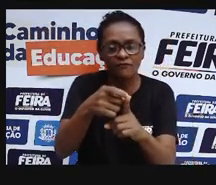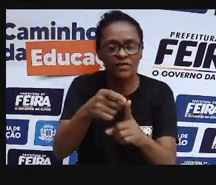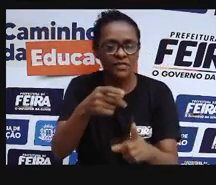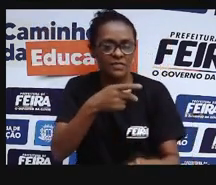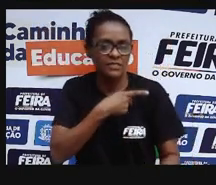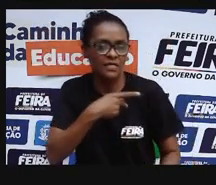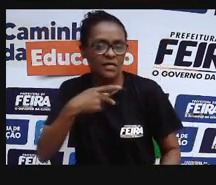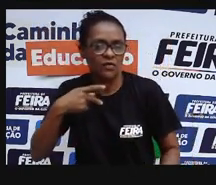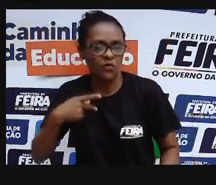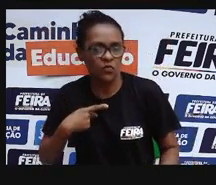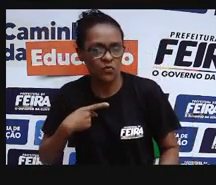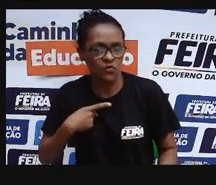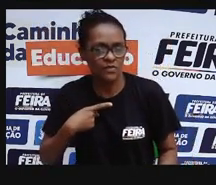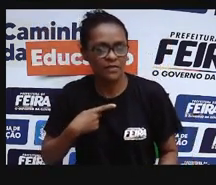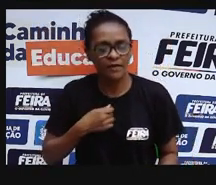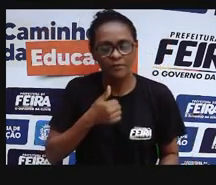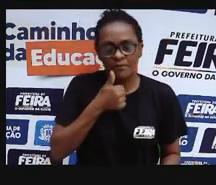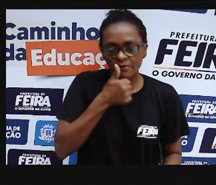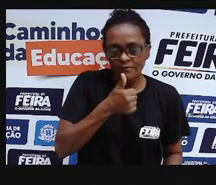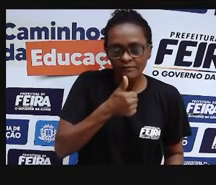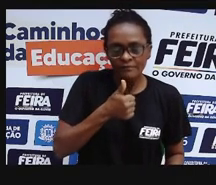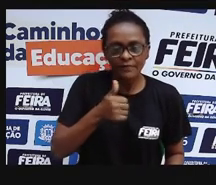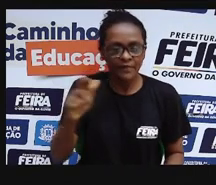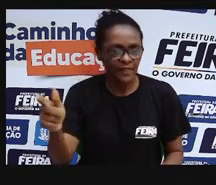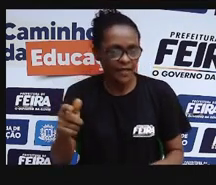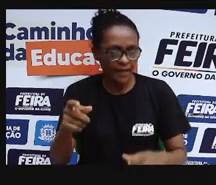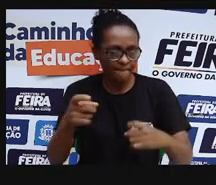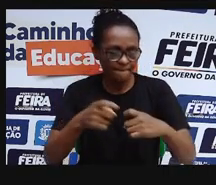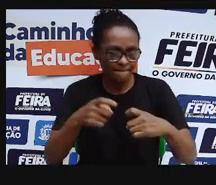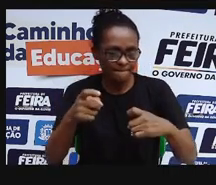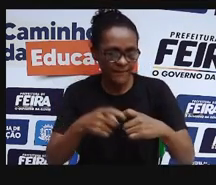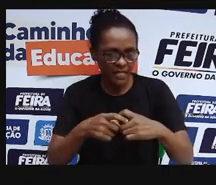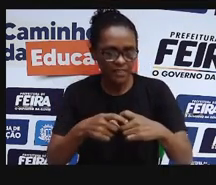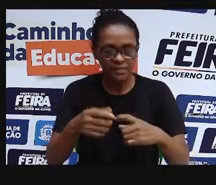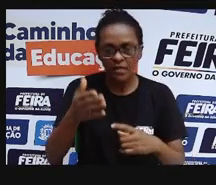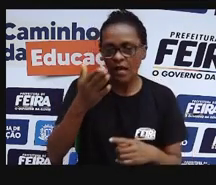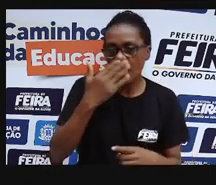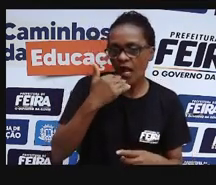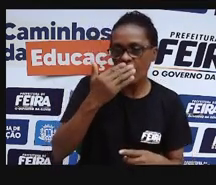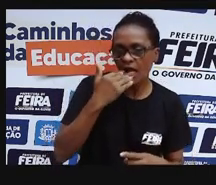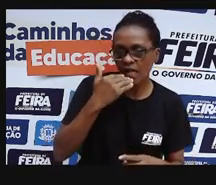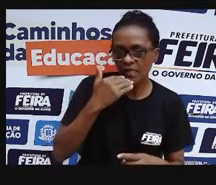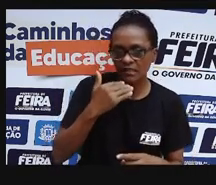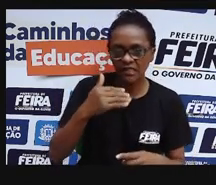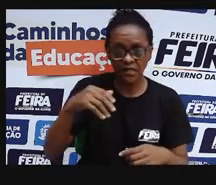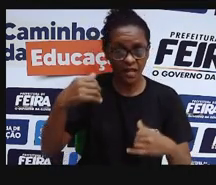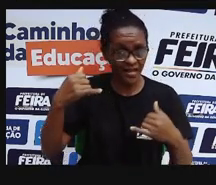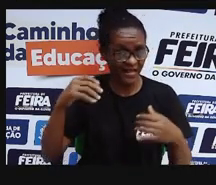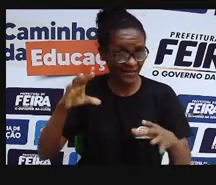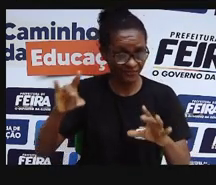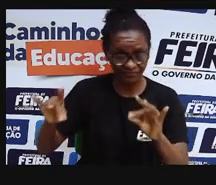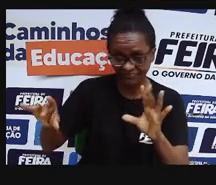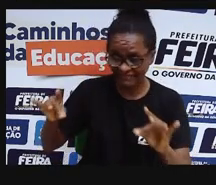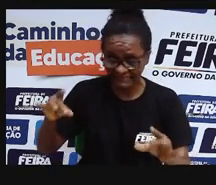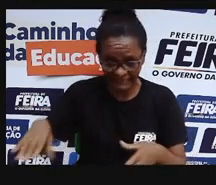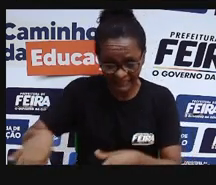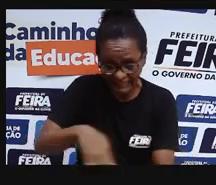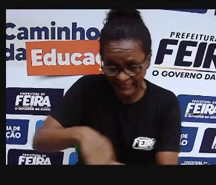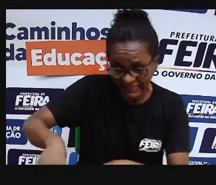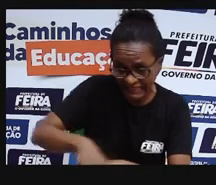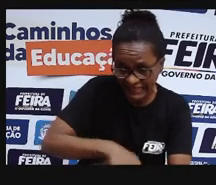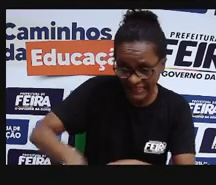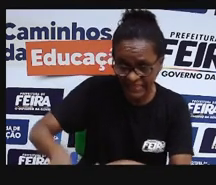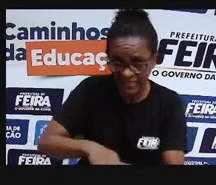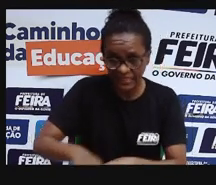-estar, médico, higiene, comida e saneamento. Vocês já conseguiram achar alguma palavra?